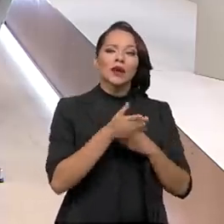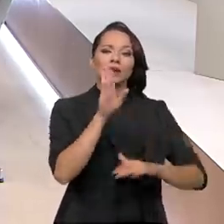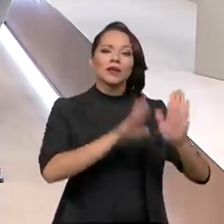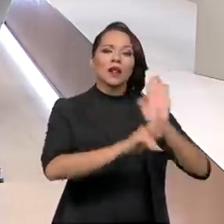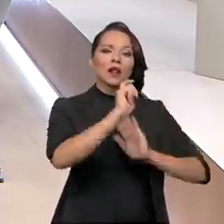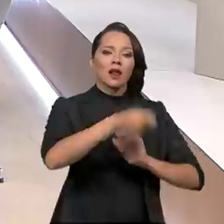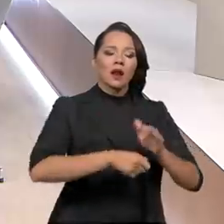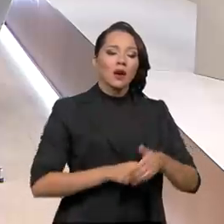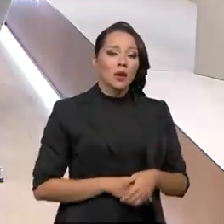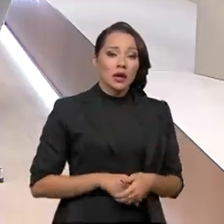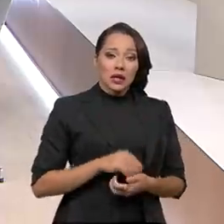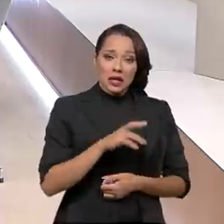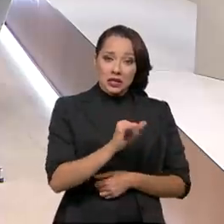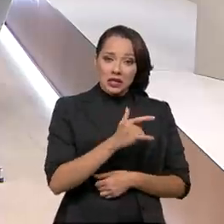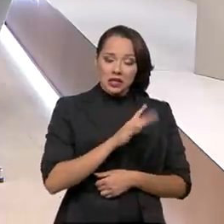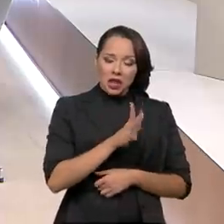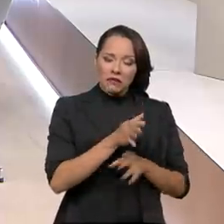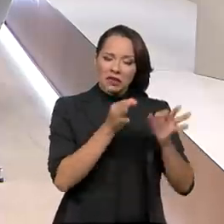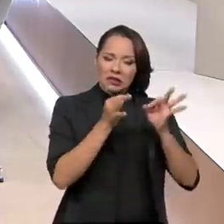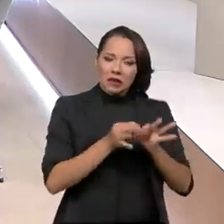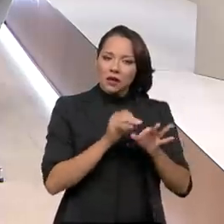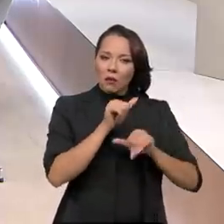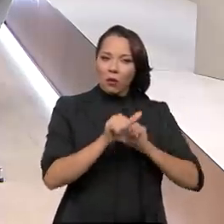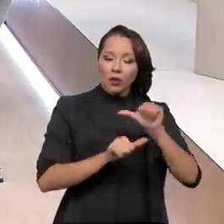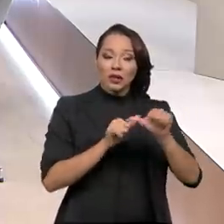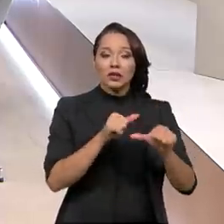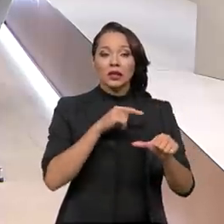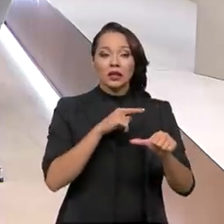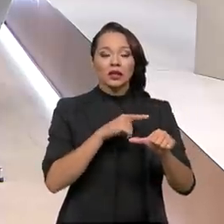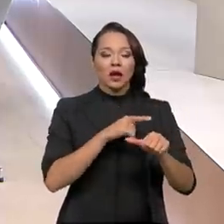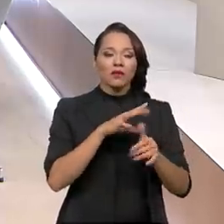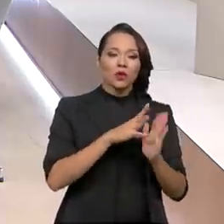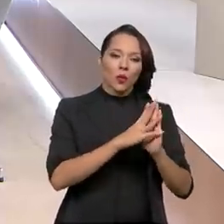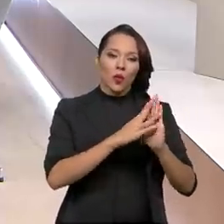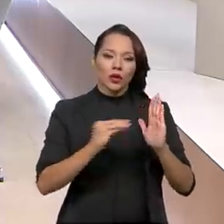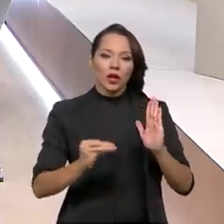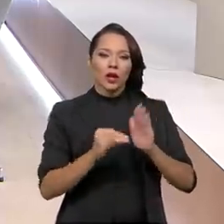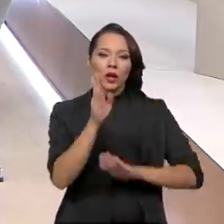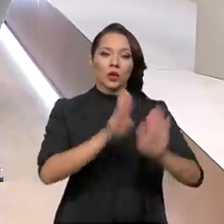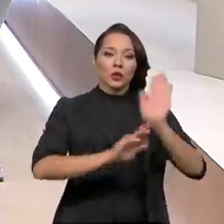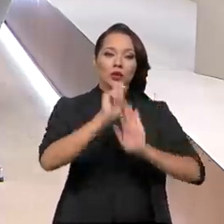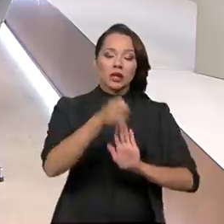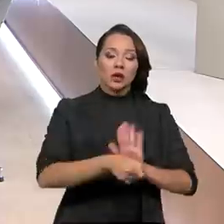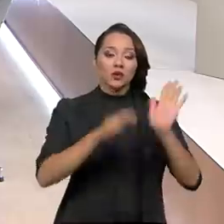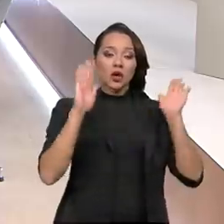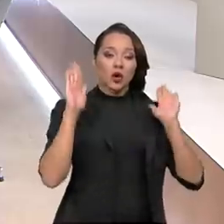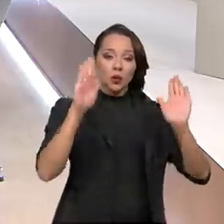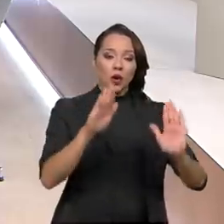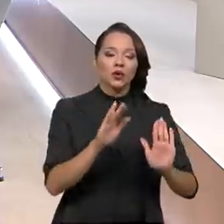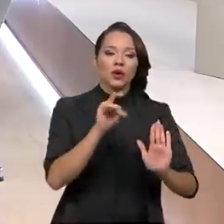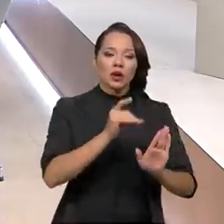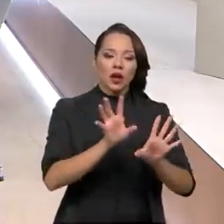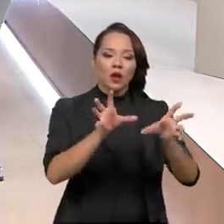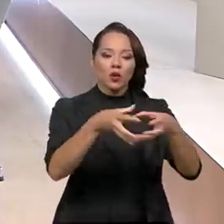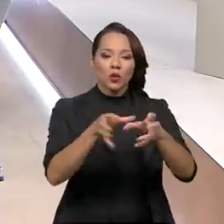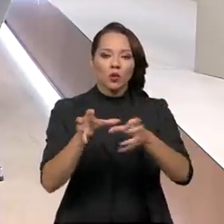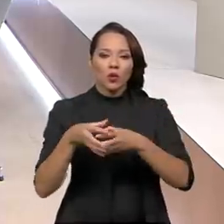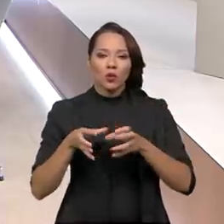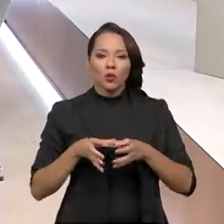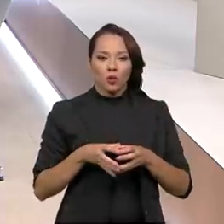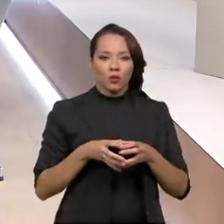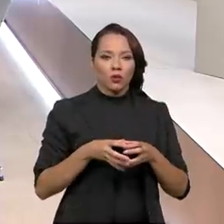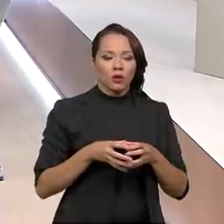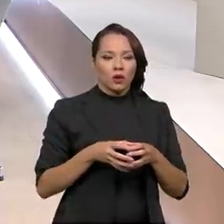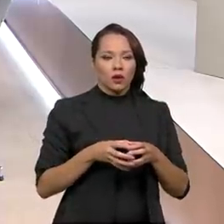leilão, e se foi acertada uma mudança que ocorreu também na modelagem dos leilões e aeroportos, que é agrupar os leilões em